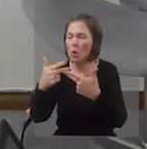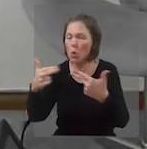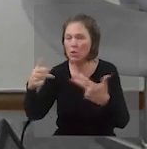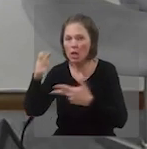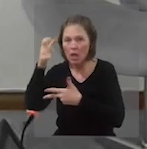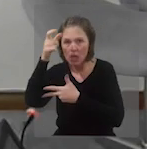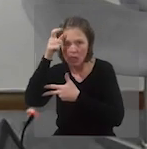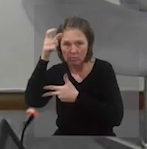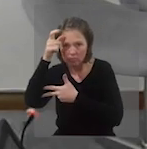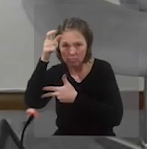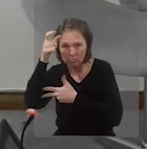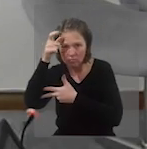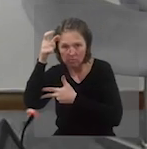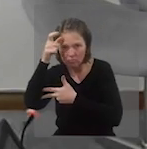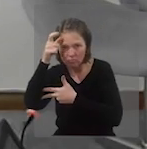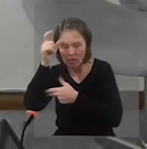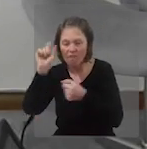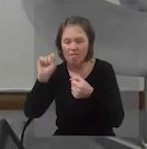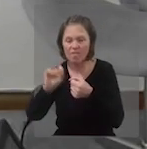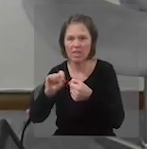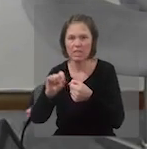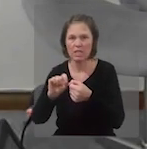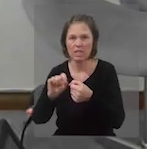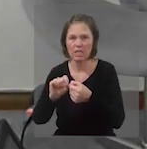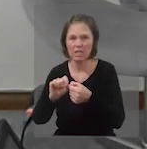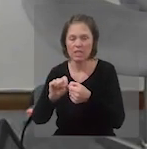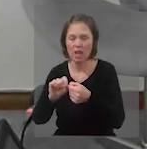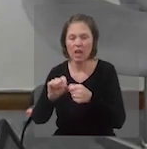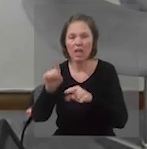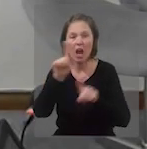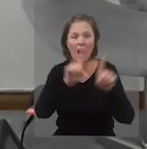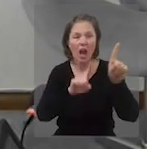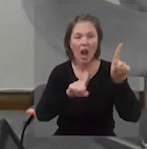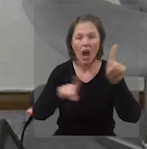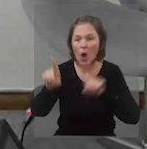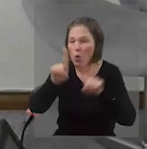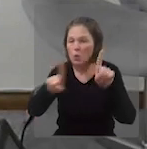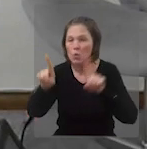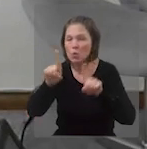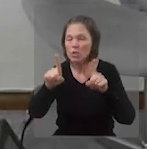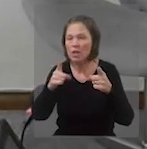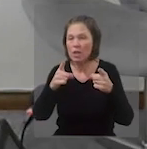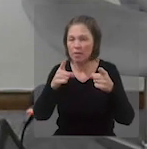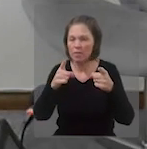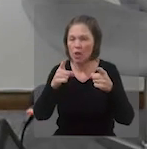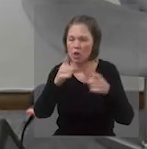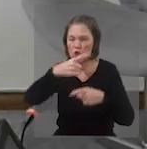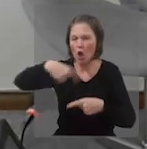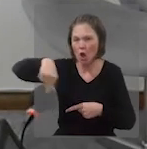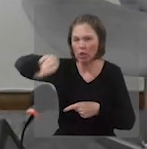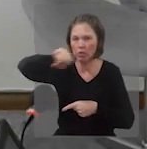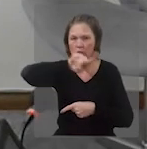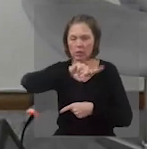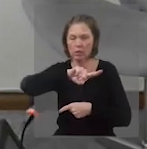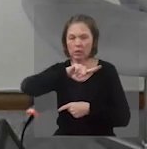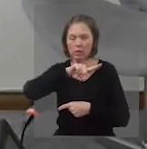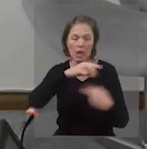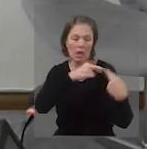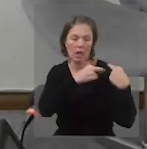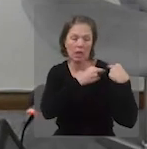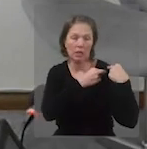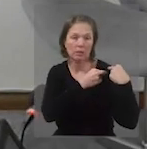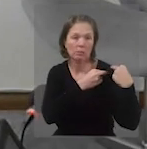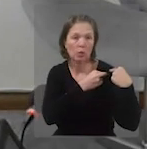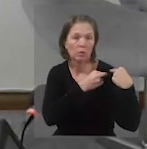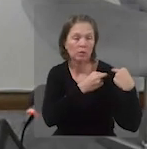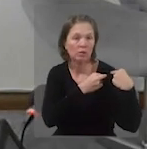demônio fez isso, o demônio. E aí muita gente esquece que a nossa carne é corrompida. Muitas vezes nós, muitas vezes não, nós somos